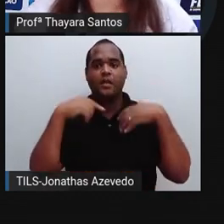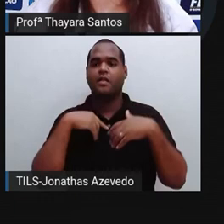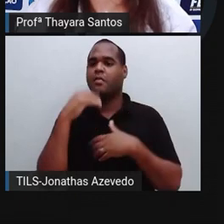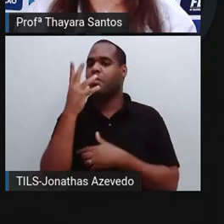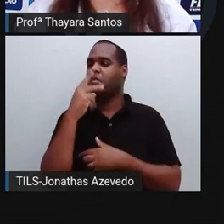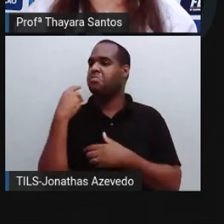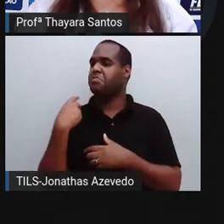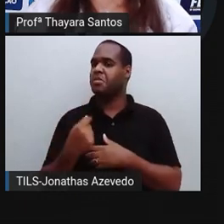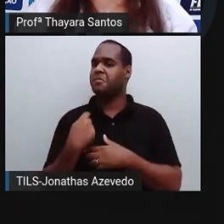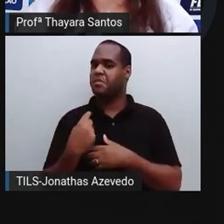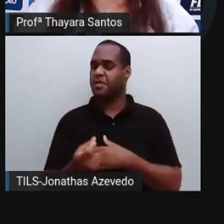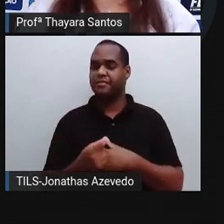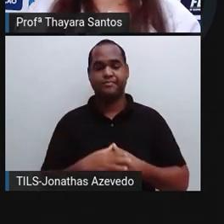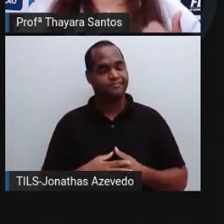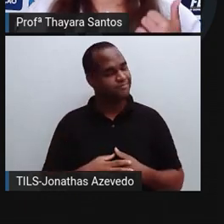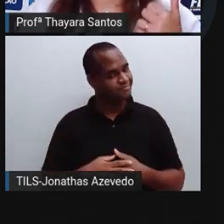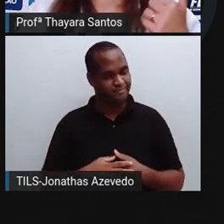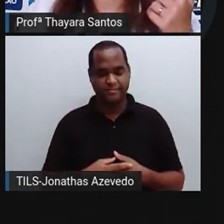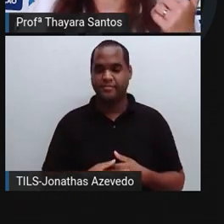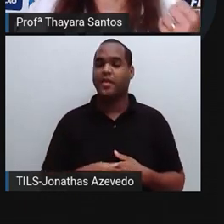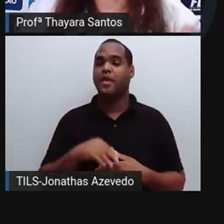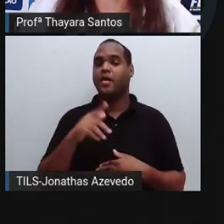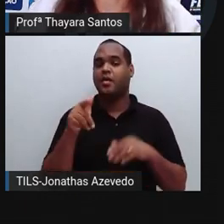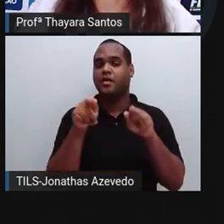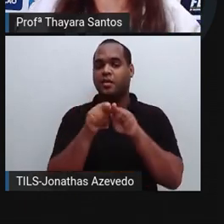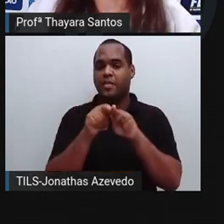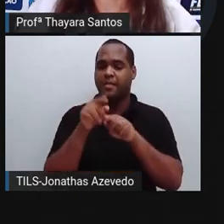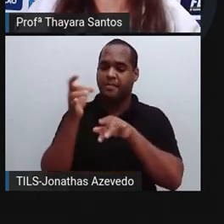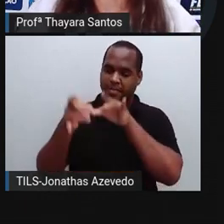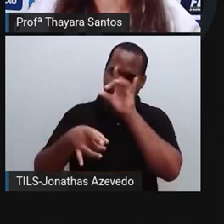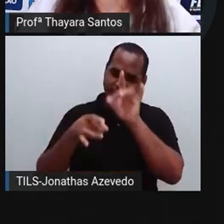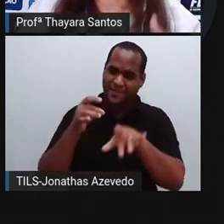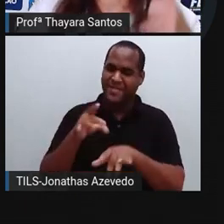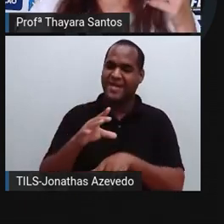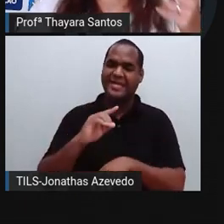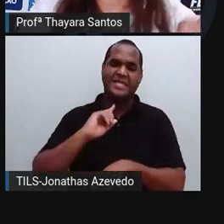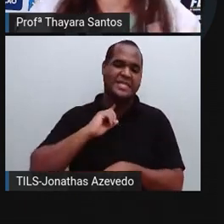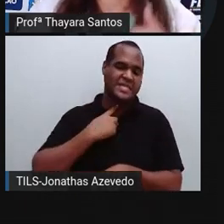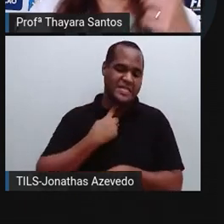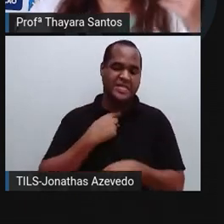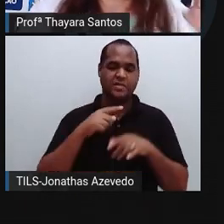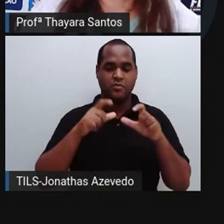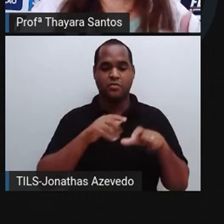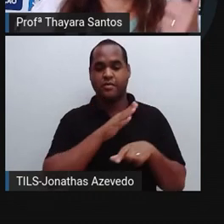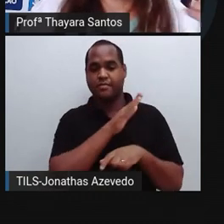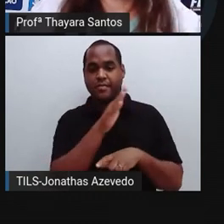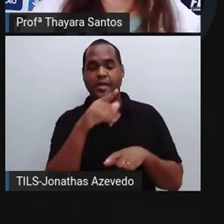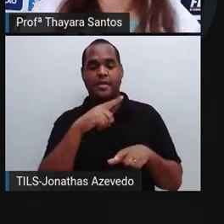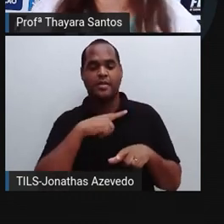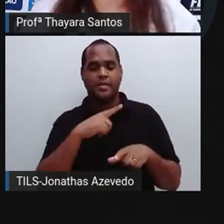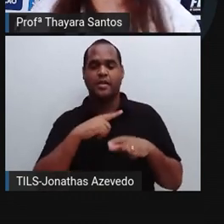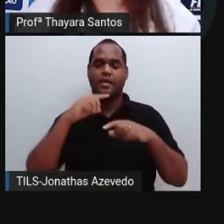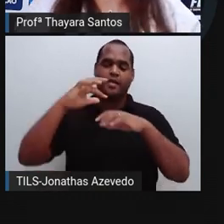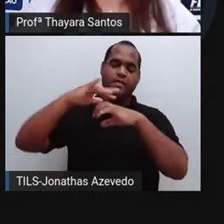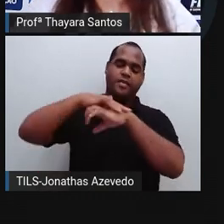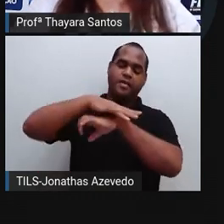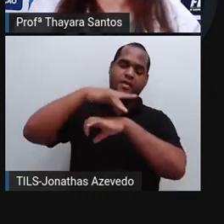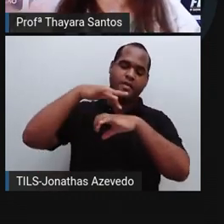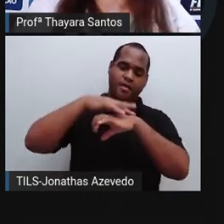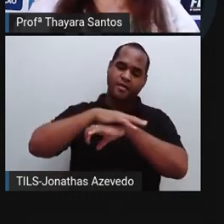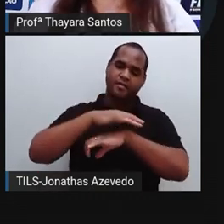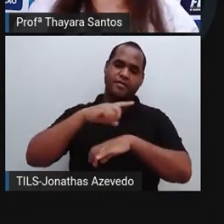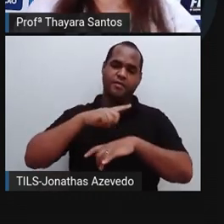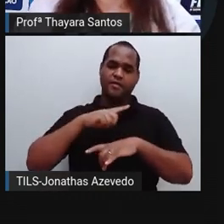no chuveiro para tomar banho, não poluindo também a água, né? Quando a gente vai lá tomar um banho no rio, na cachoeira, e